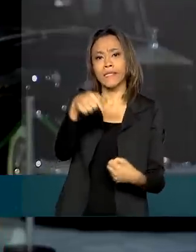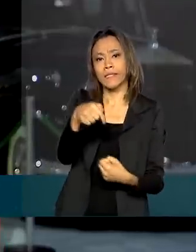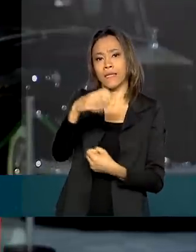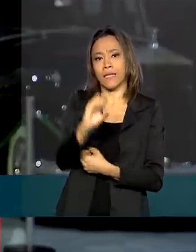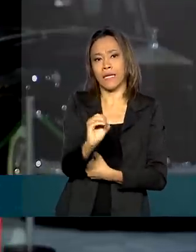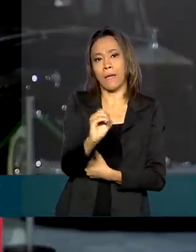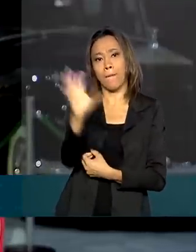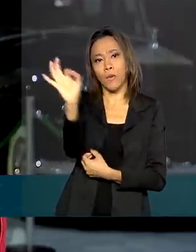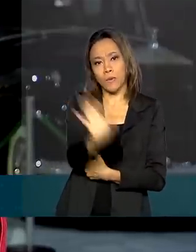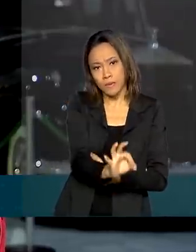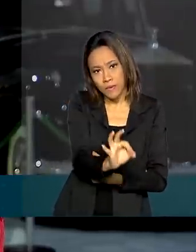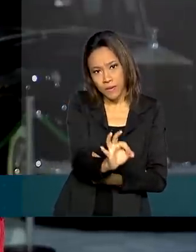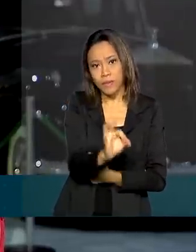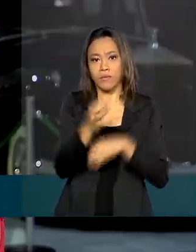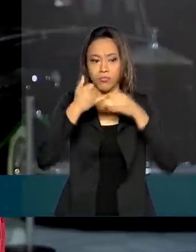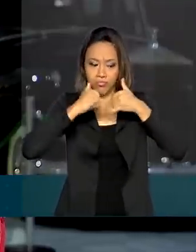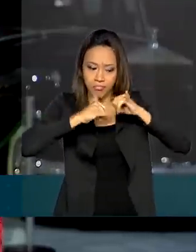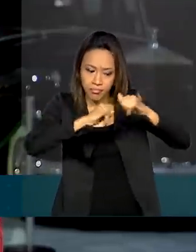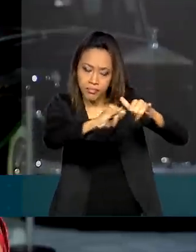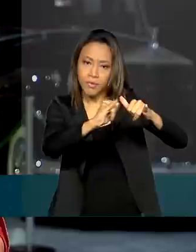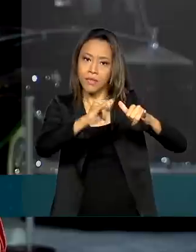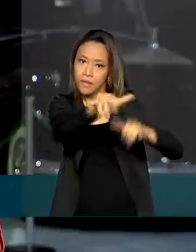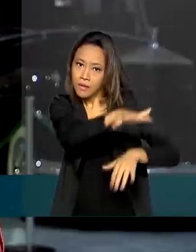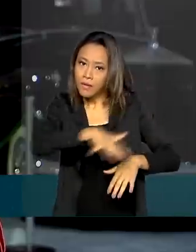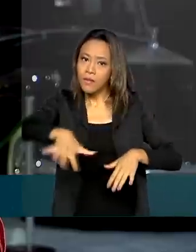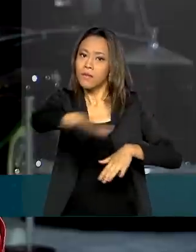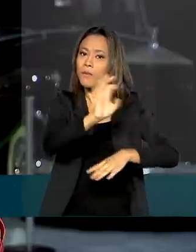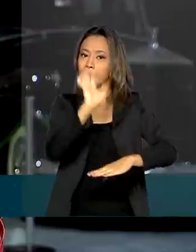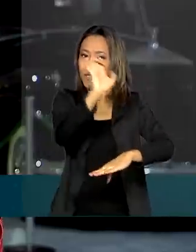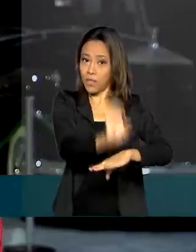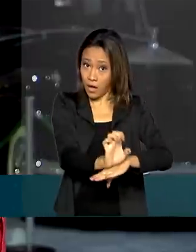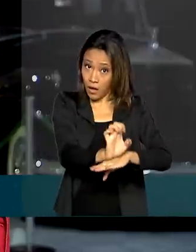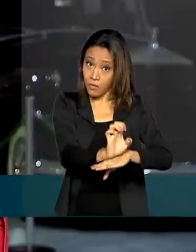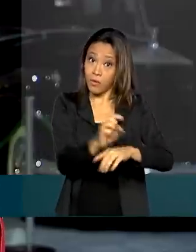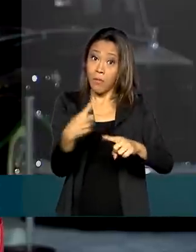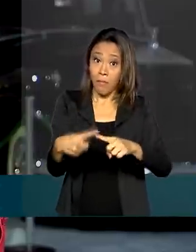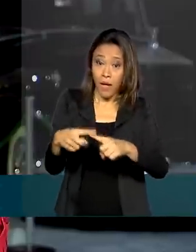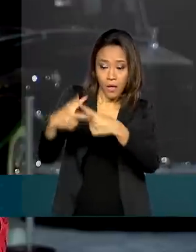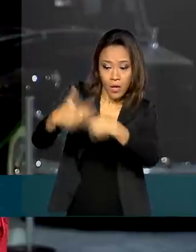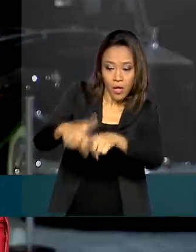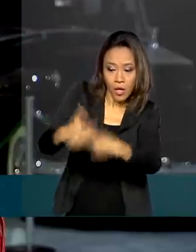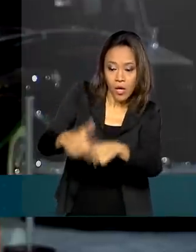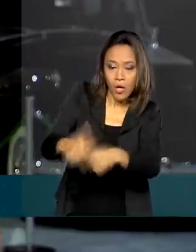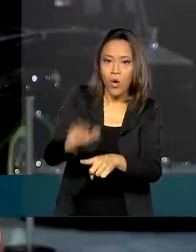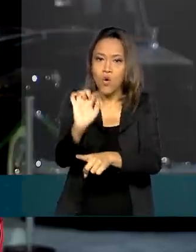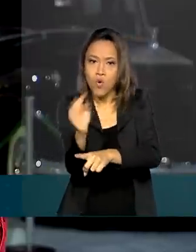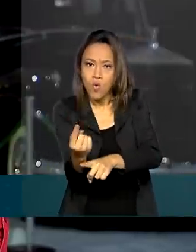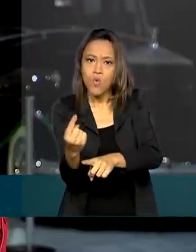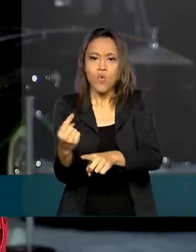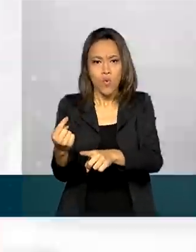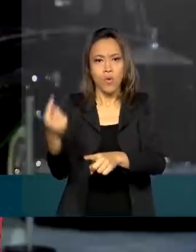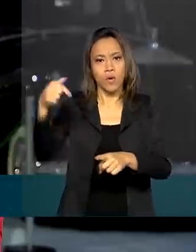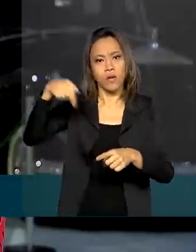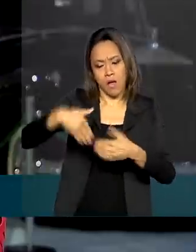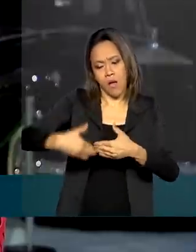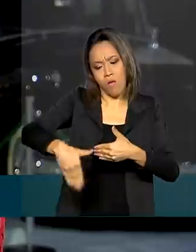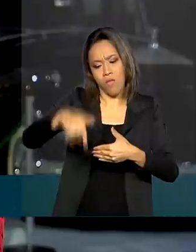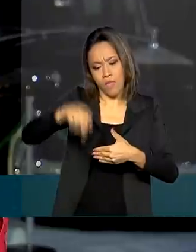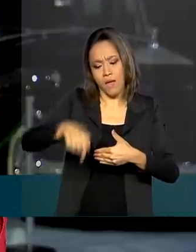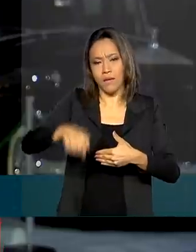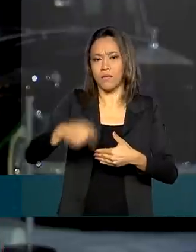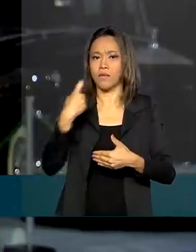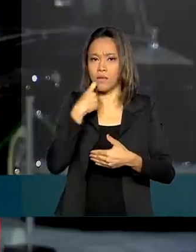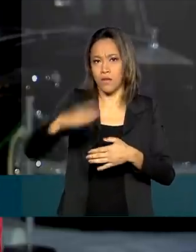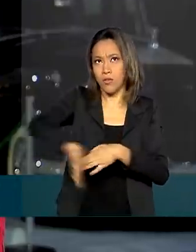% do abastecimento de energia elétrica com o reparo de um dos transformadores ao longo dessa sexta-feira. O governo